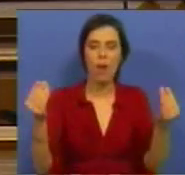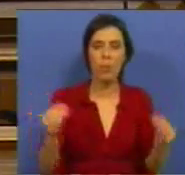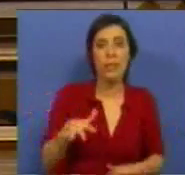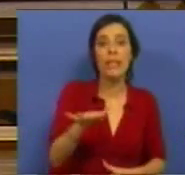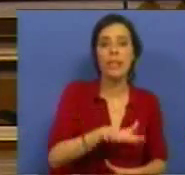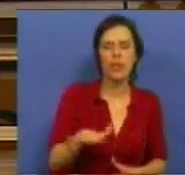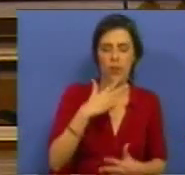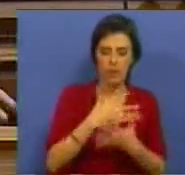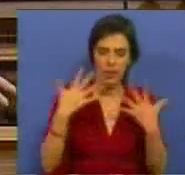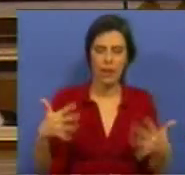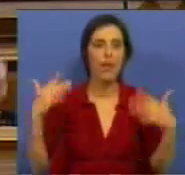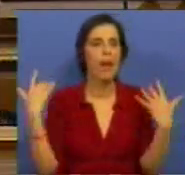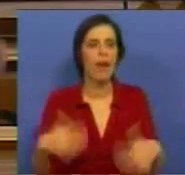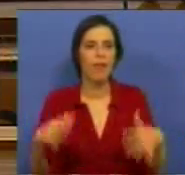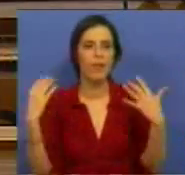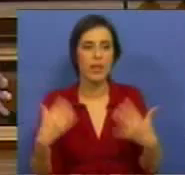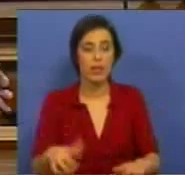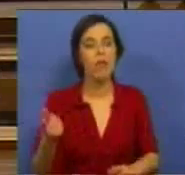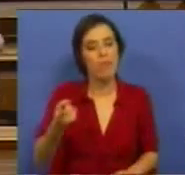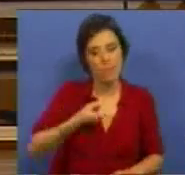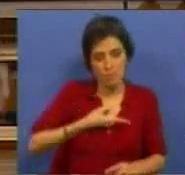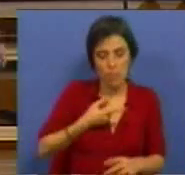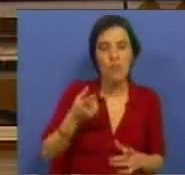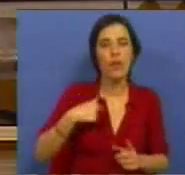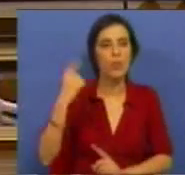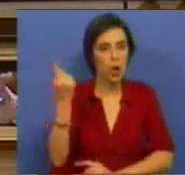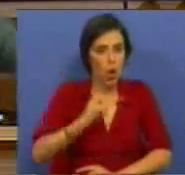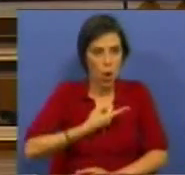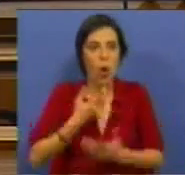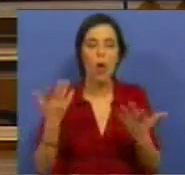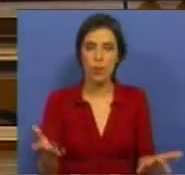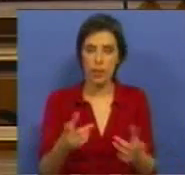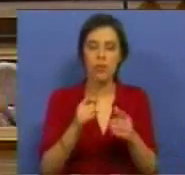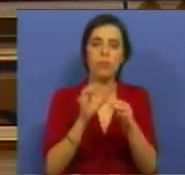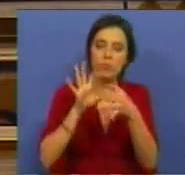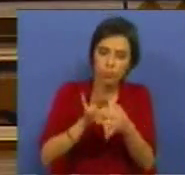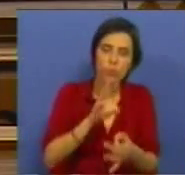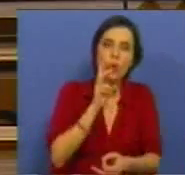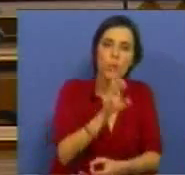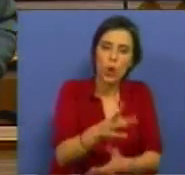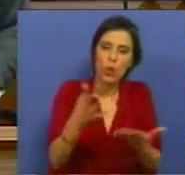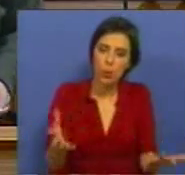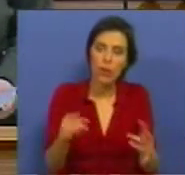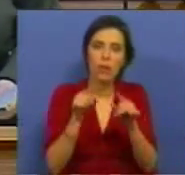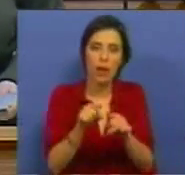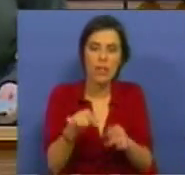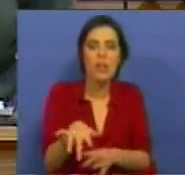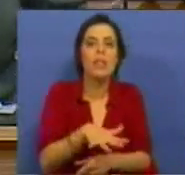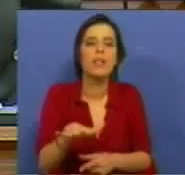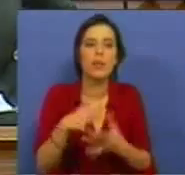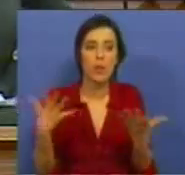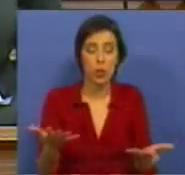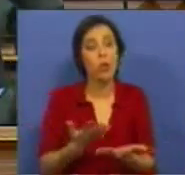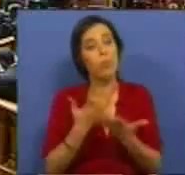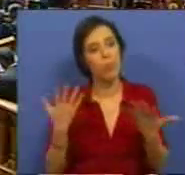situações de grande aflição e nós devemos, temos a obrigação de corresponder a essas situações.